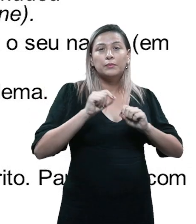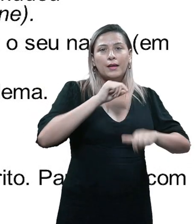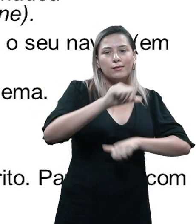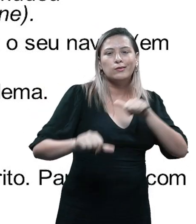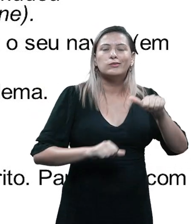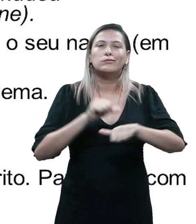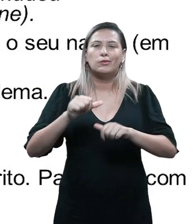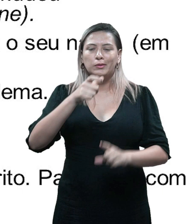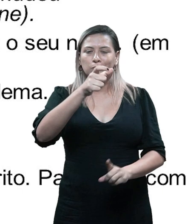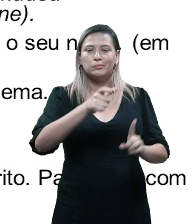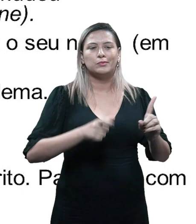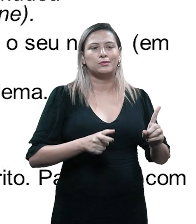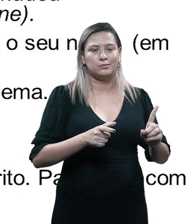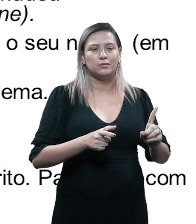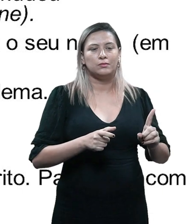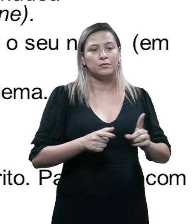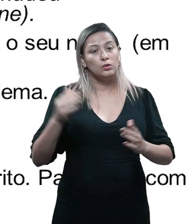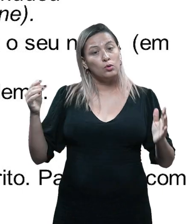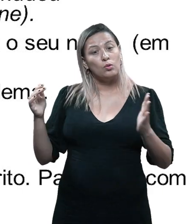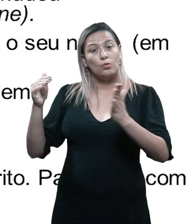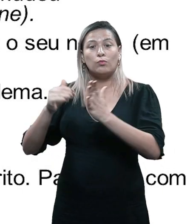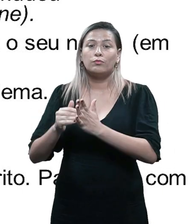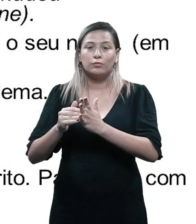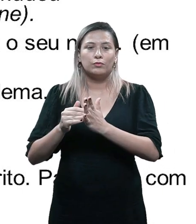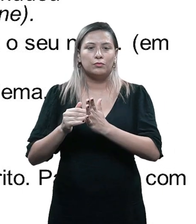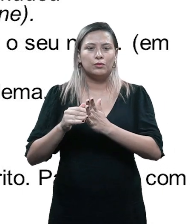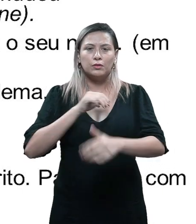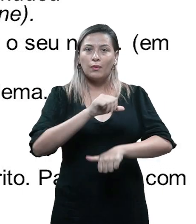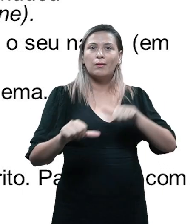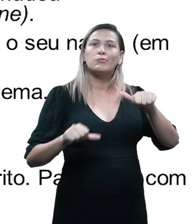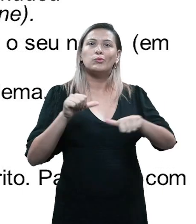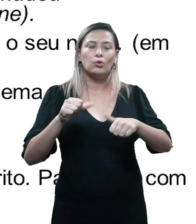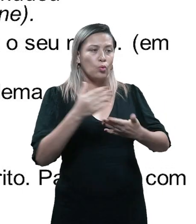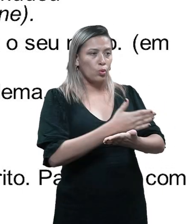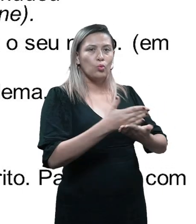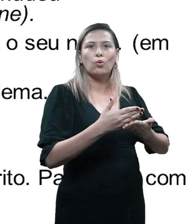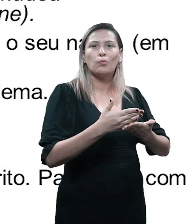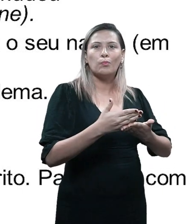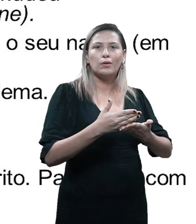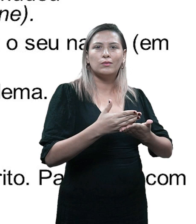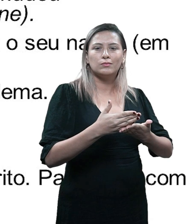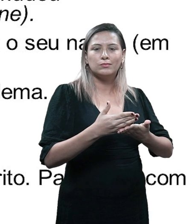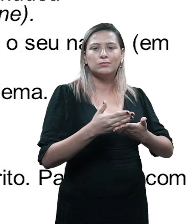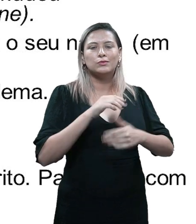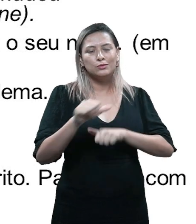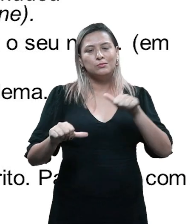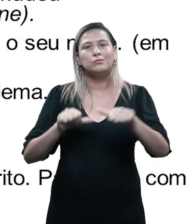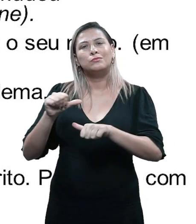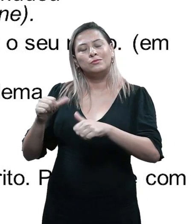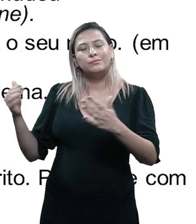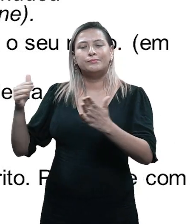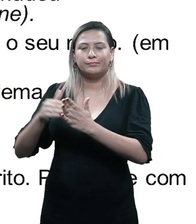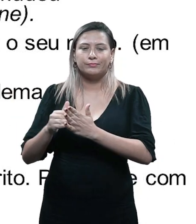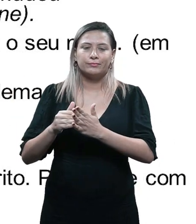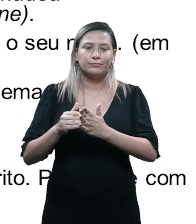personagem. No final, o personagem não é a mesma pessoa do início. Ele mudou psicologicamente, quem sabe